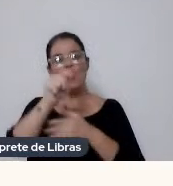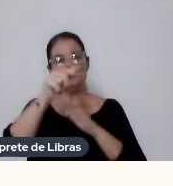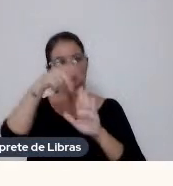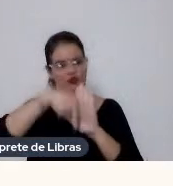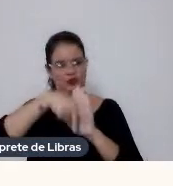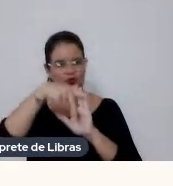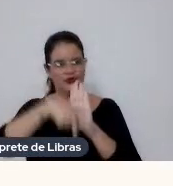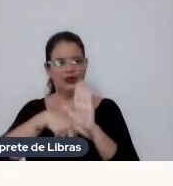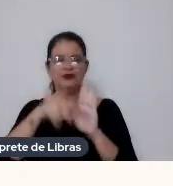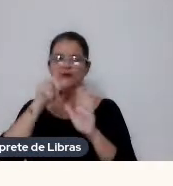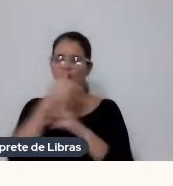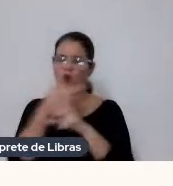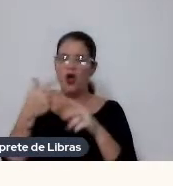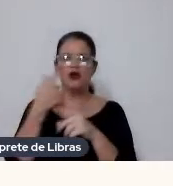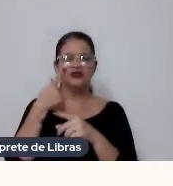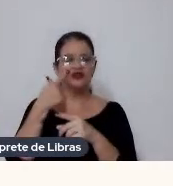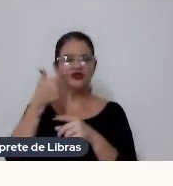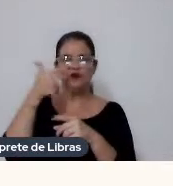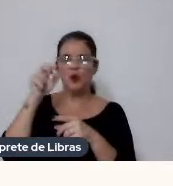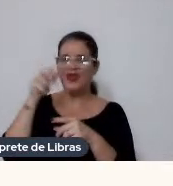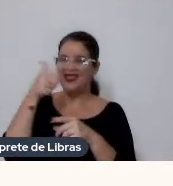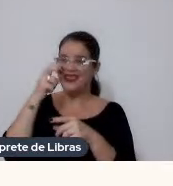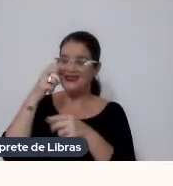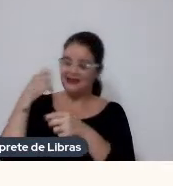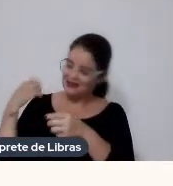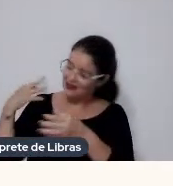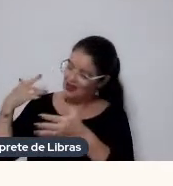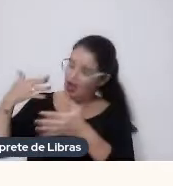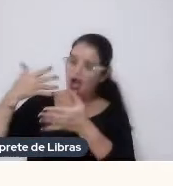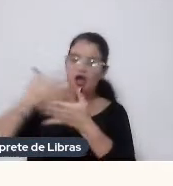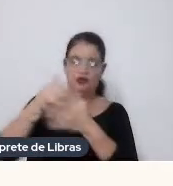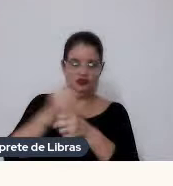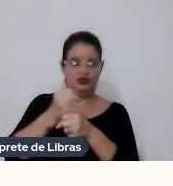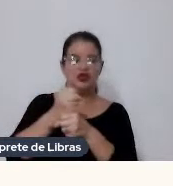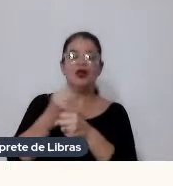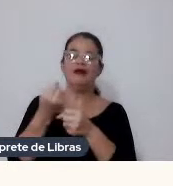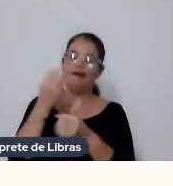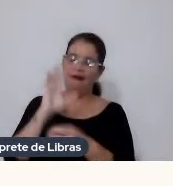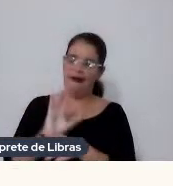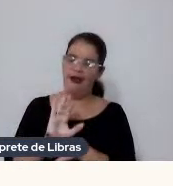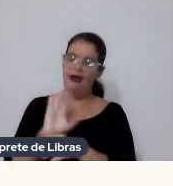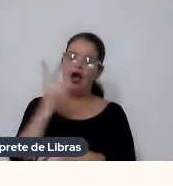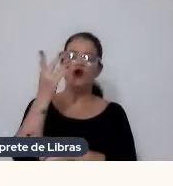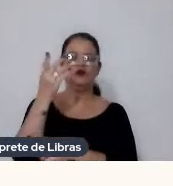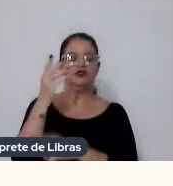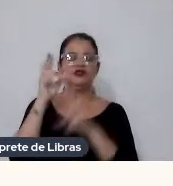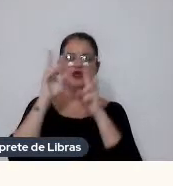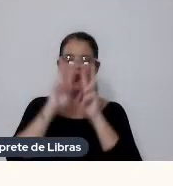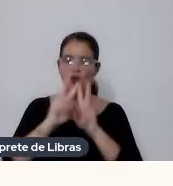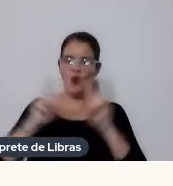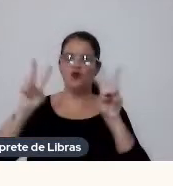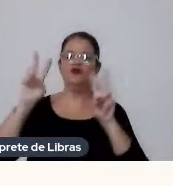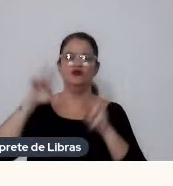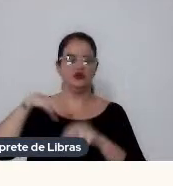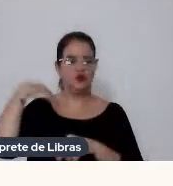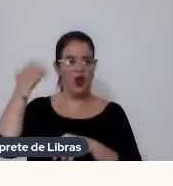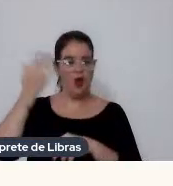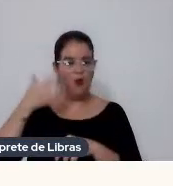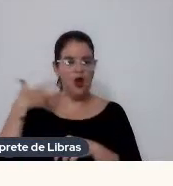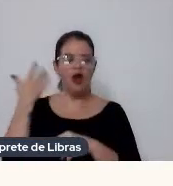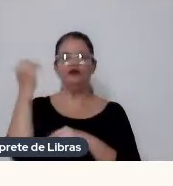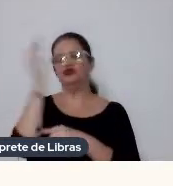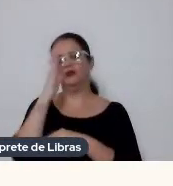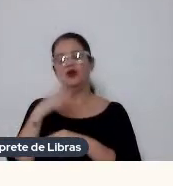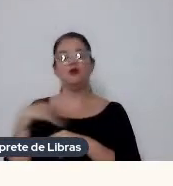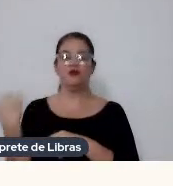que a gente viu Nesses últimos 15 anos O que aconteceu Com o audiovisual brasileiro E como foi fundamental Para que Uma estrutura